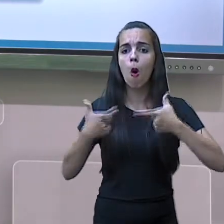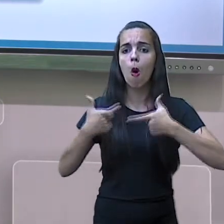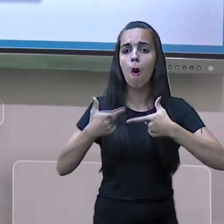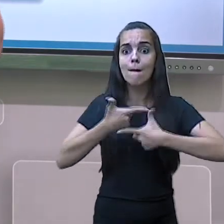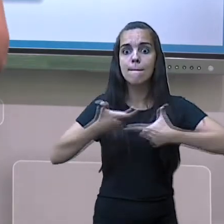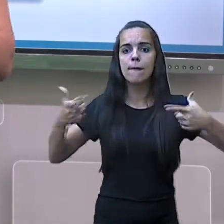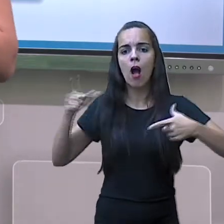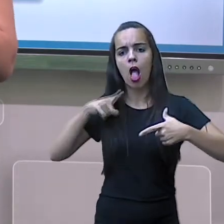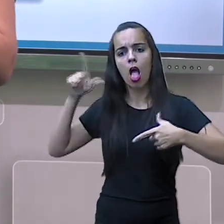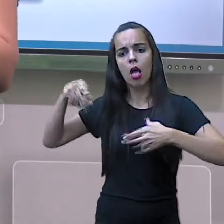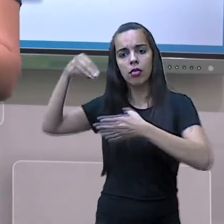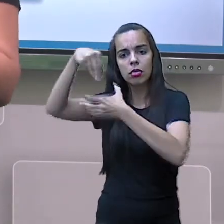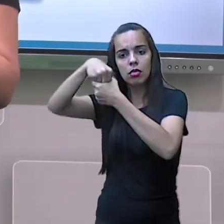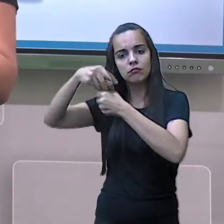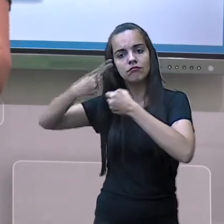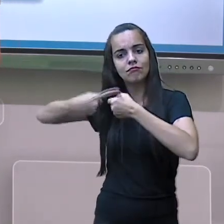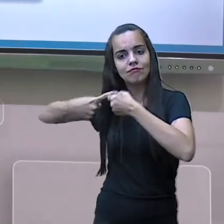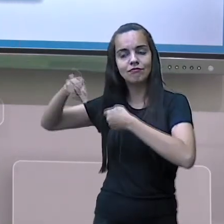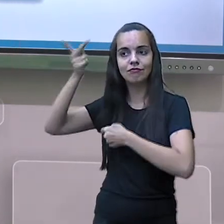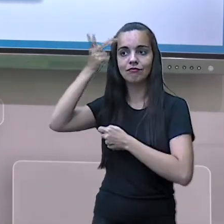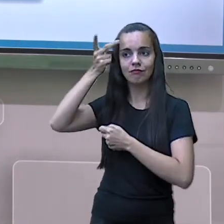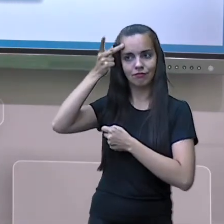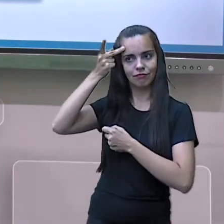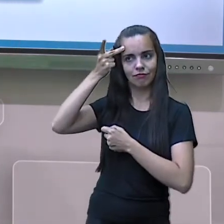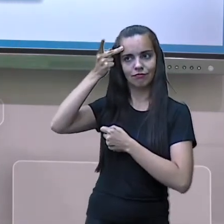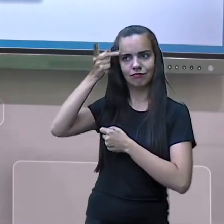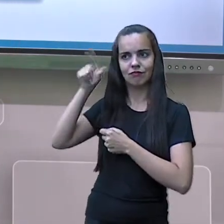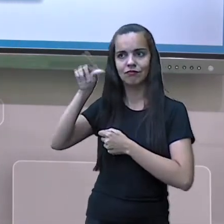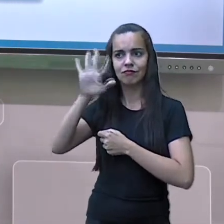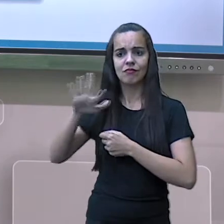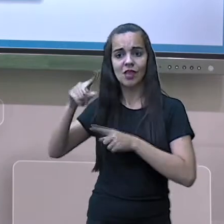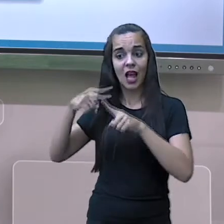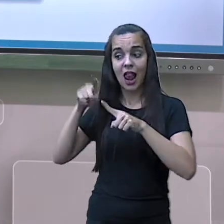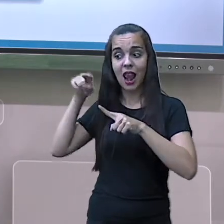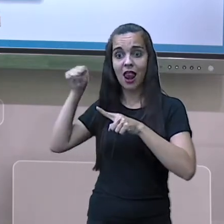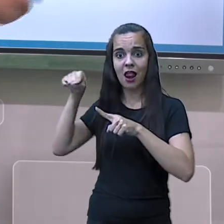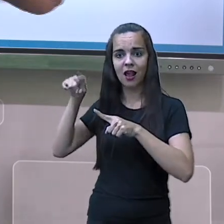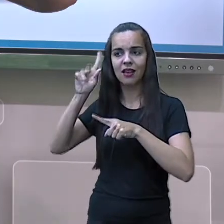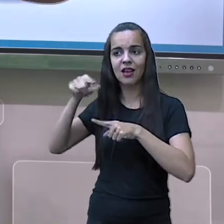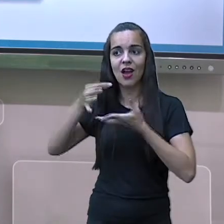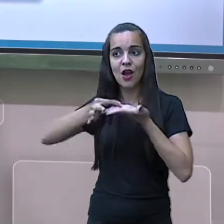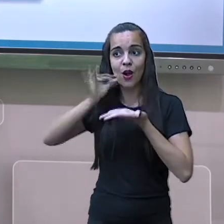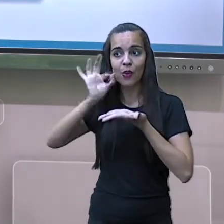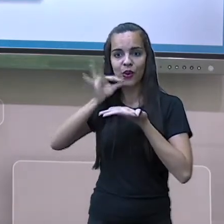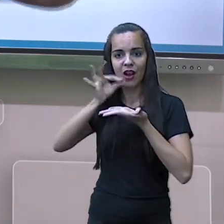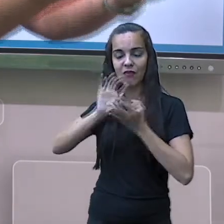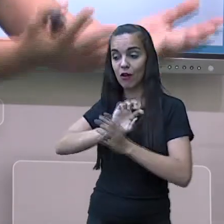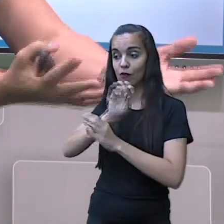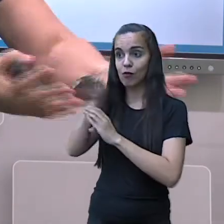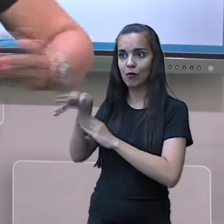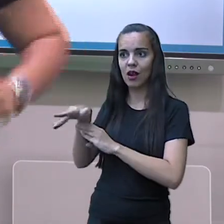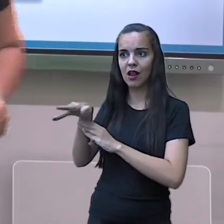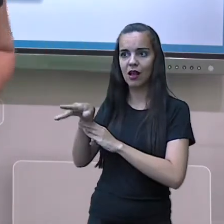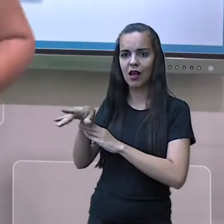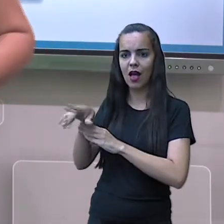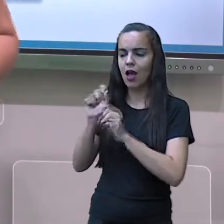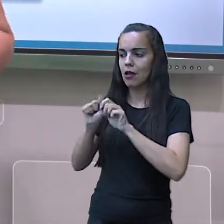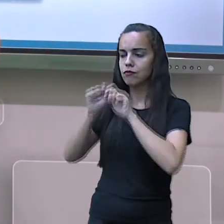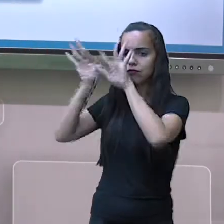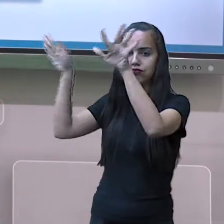Pelo dinheiro que os barões do café recebeu, exportando o seu produto.